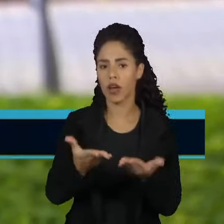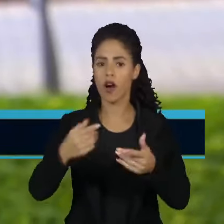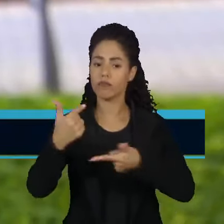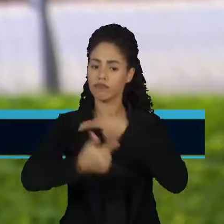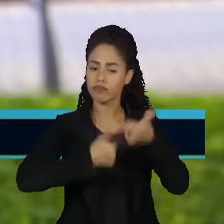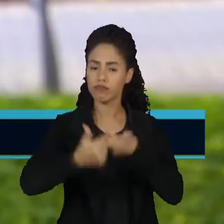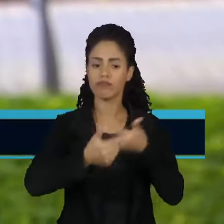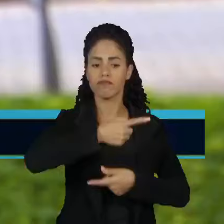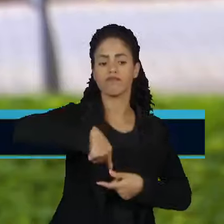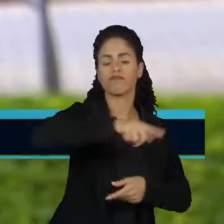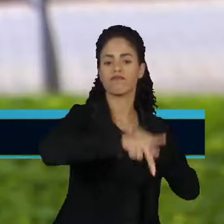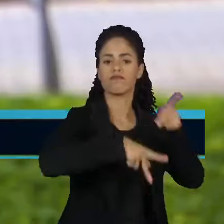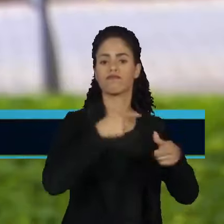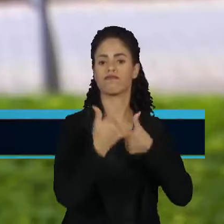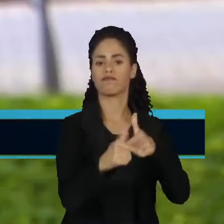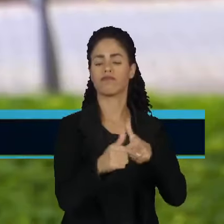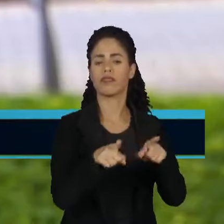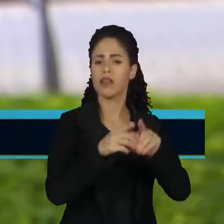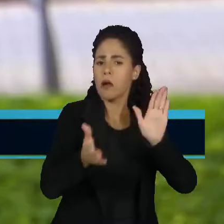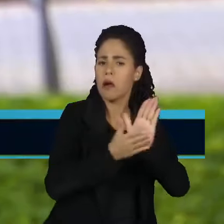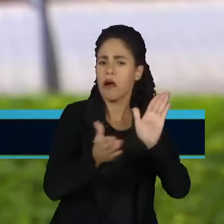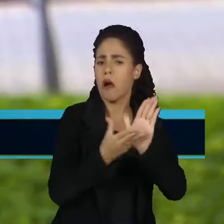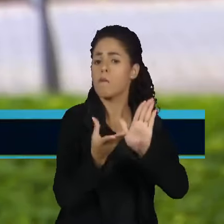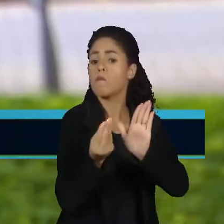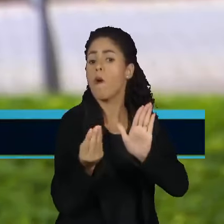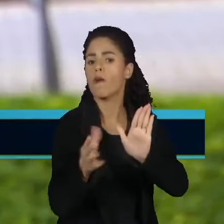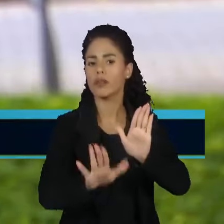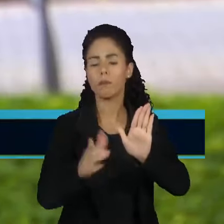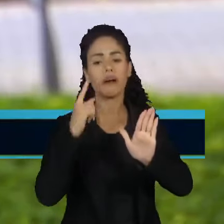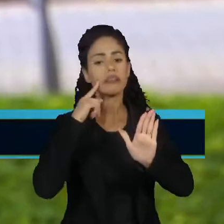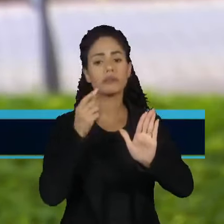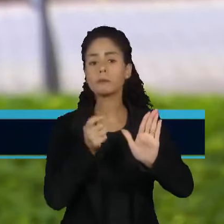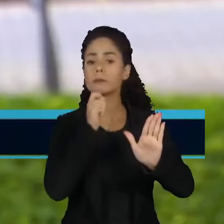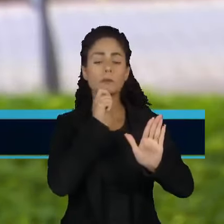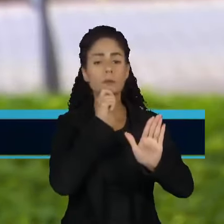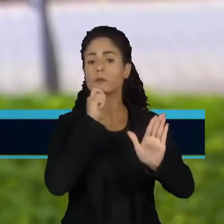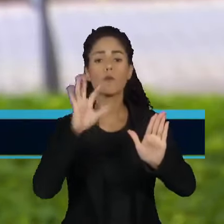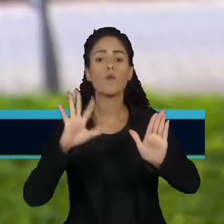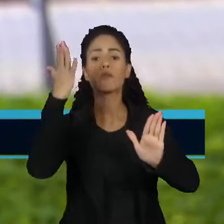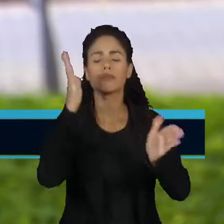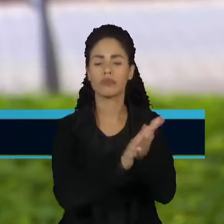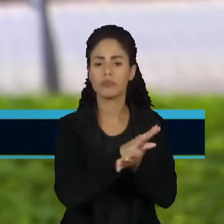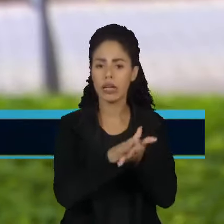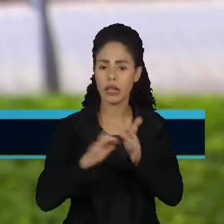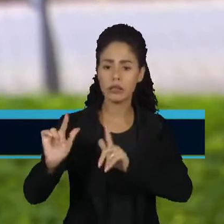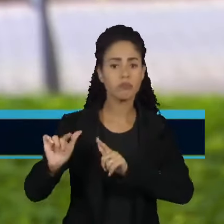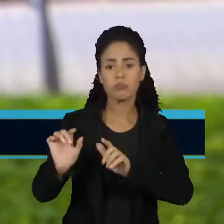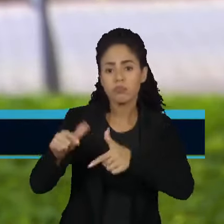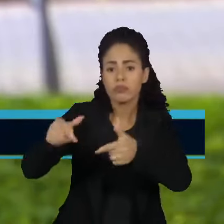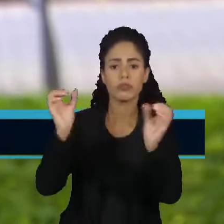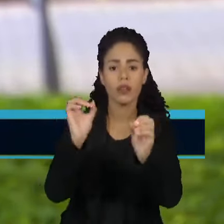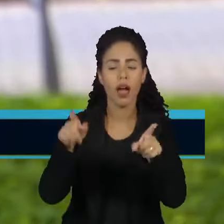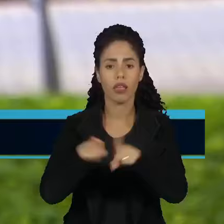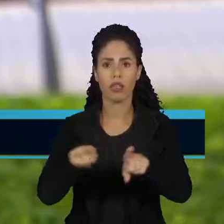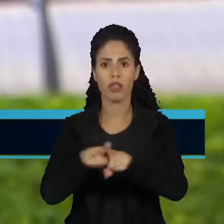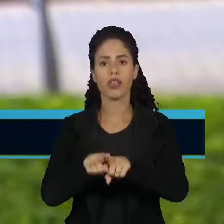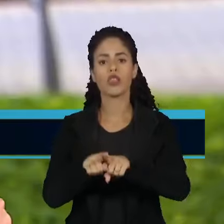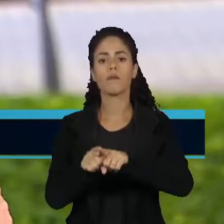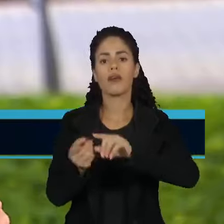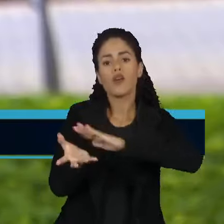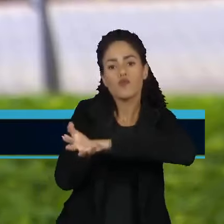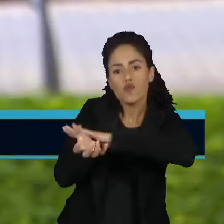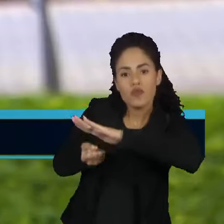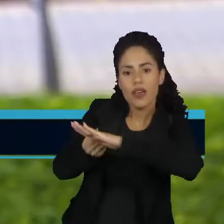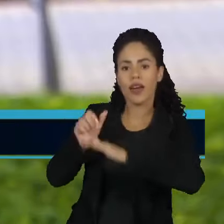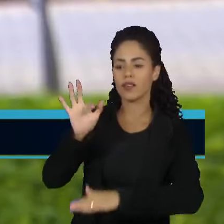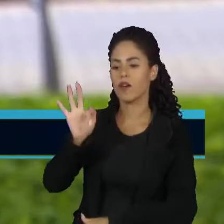trabalhadores. São muitas propostas, todas no papel. Como, por exemplo, a extinção do saque aniversário